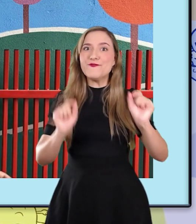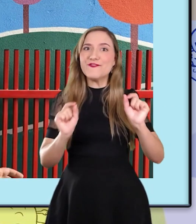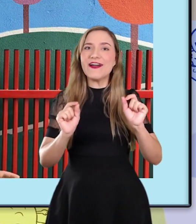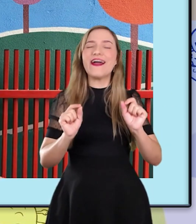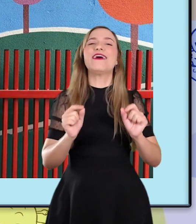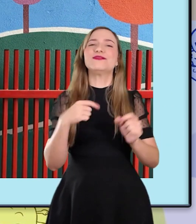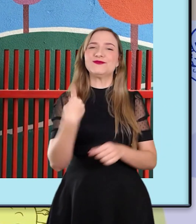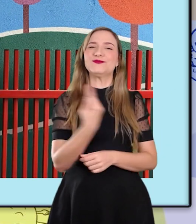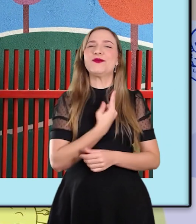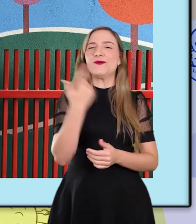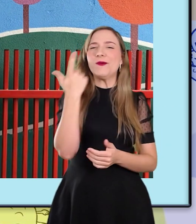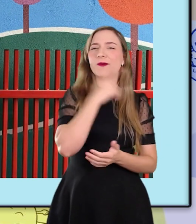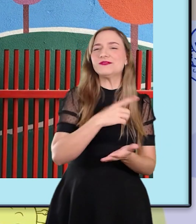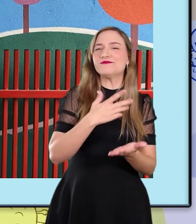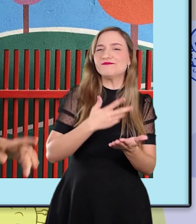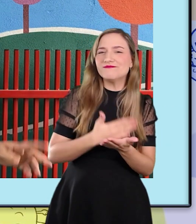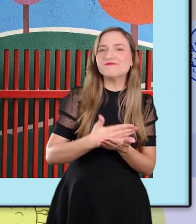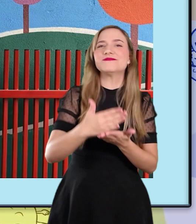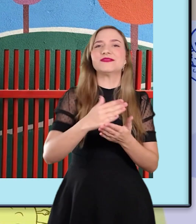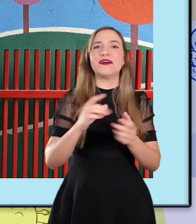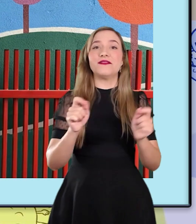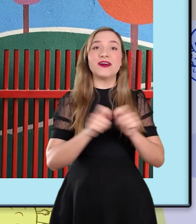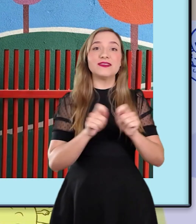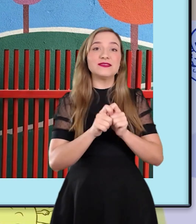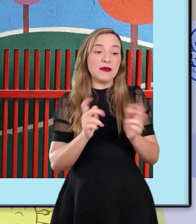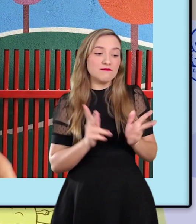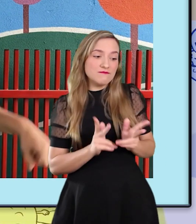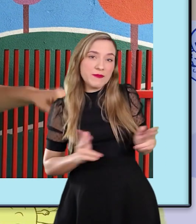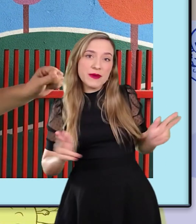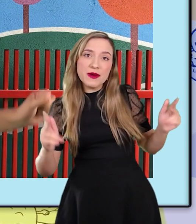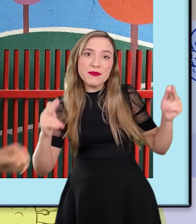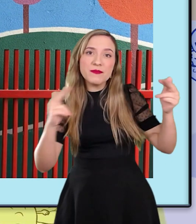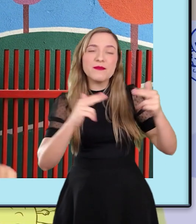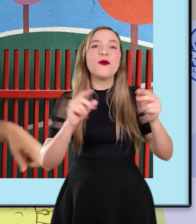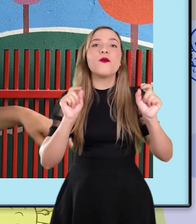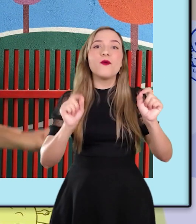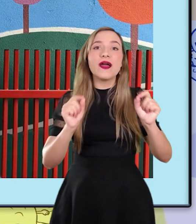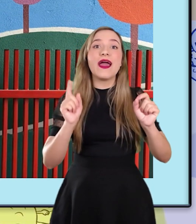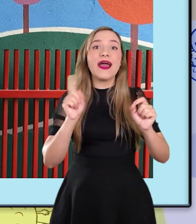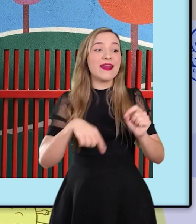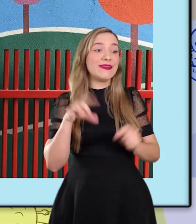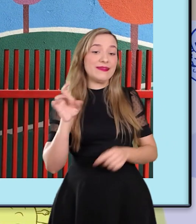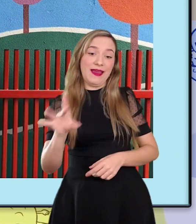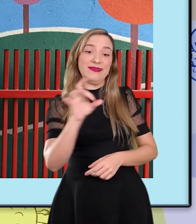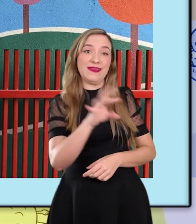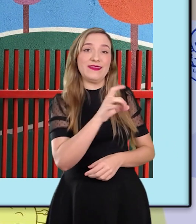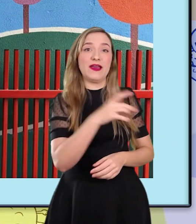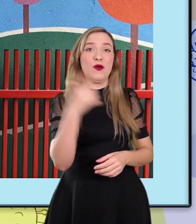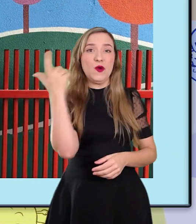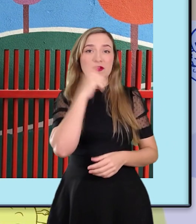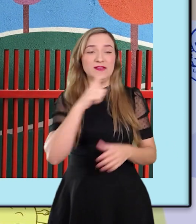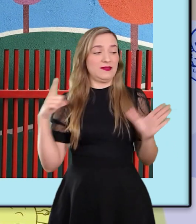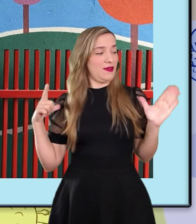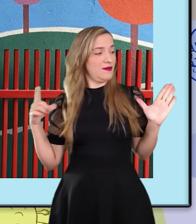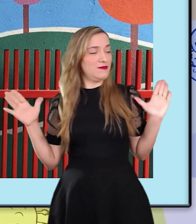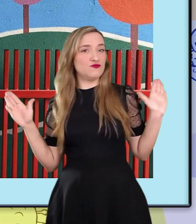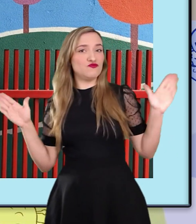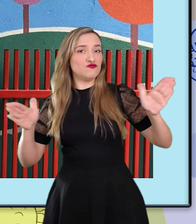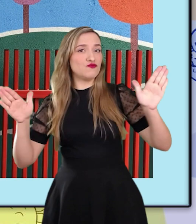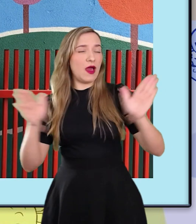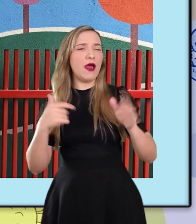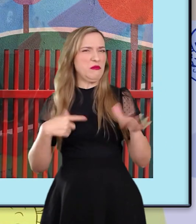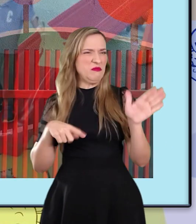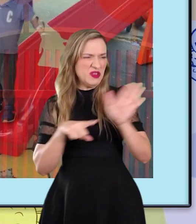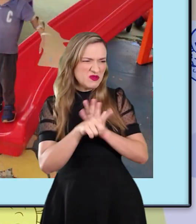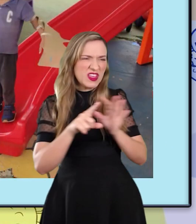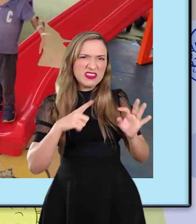quando confeccionamos em papel craft Asas para que testássemos tudo que tem